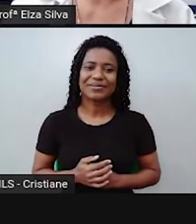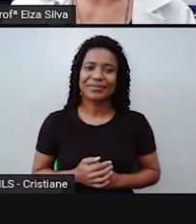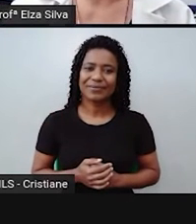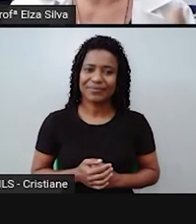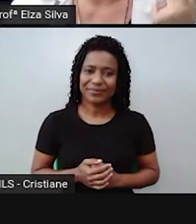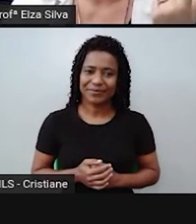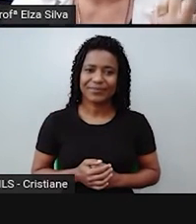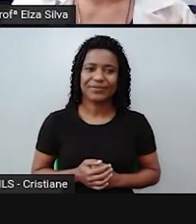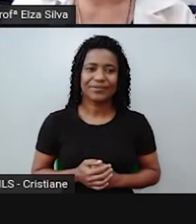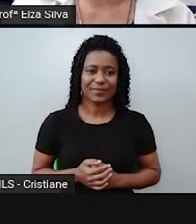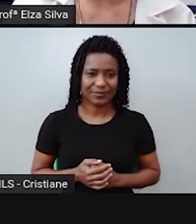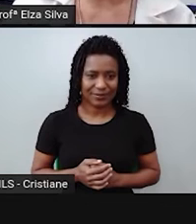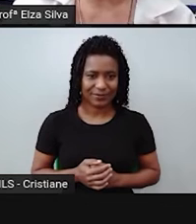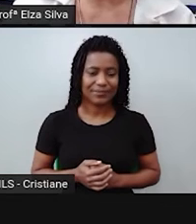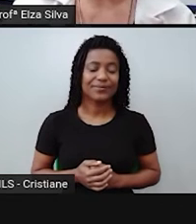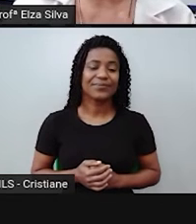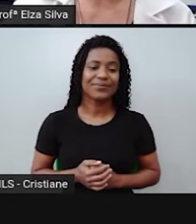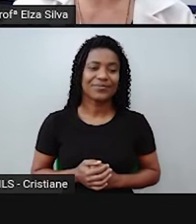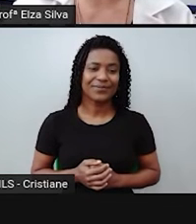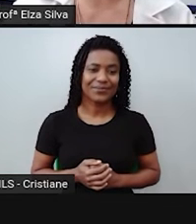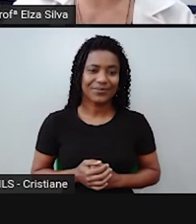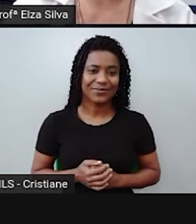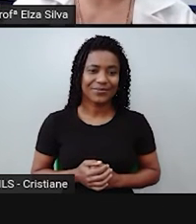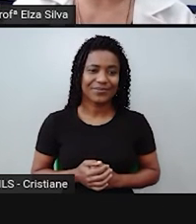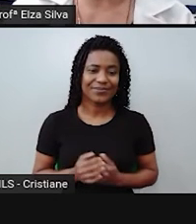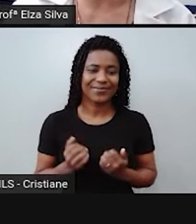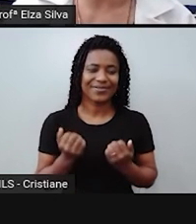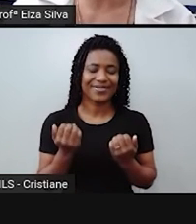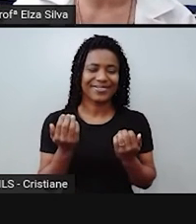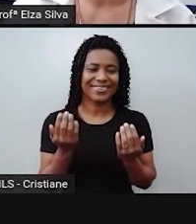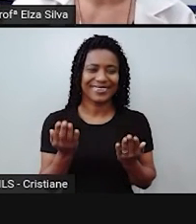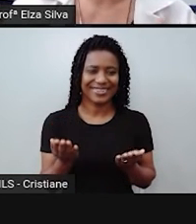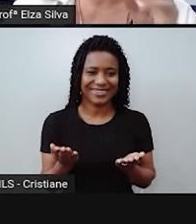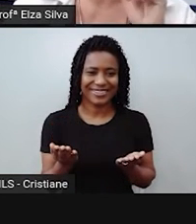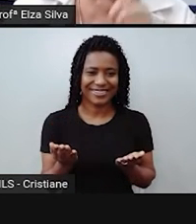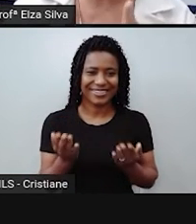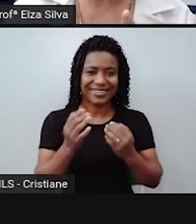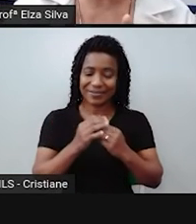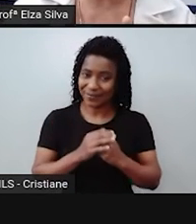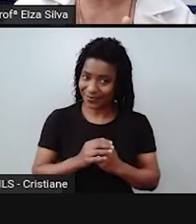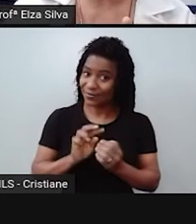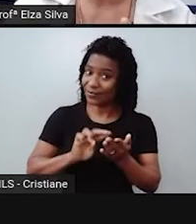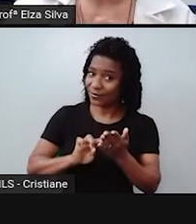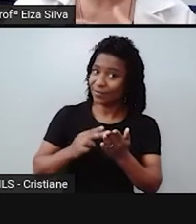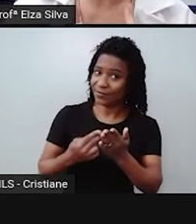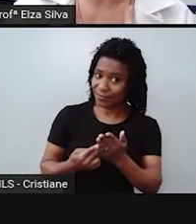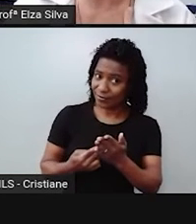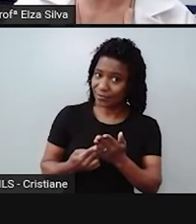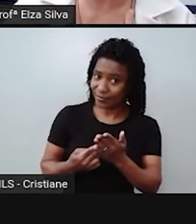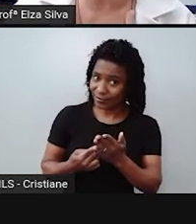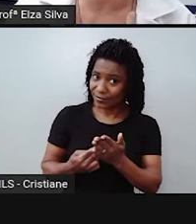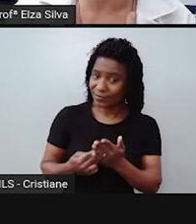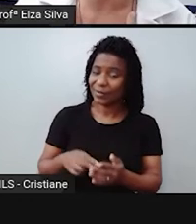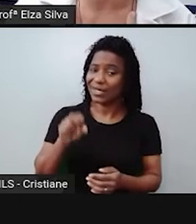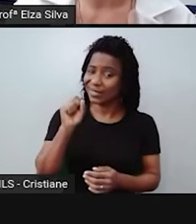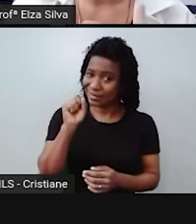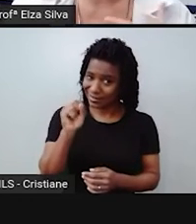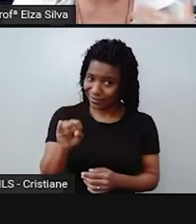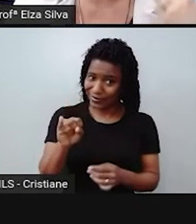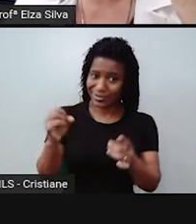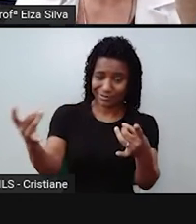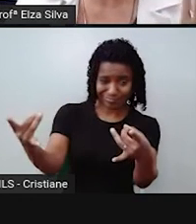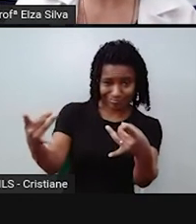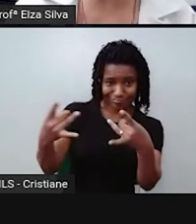If you leave me, I will suffer a lot. Se você me deixar, eu vou sofrer muito.